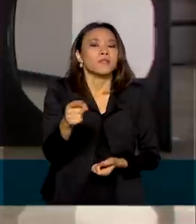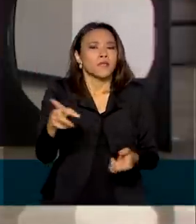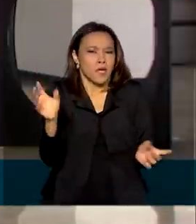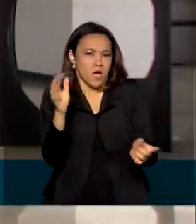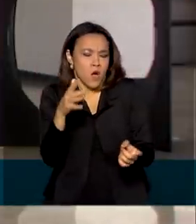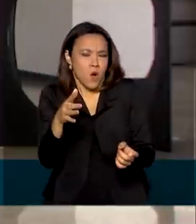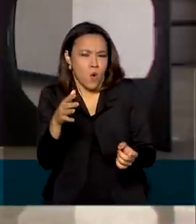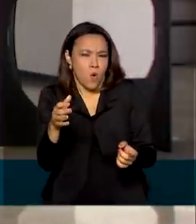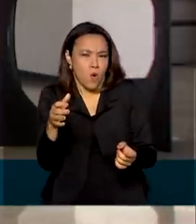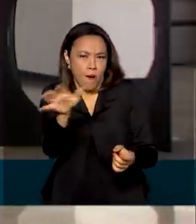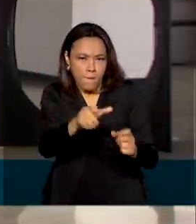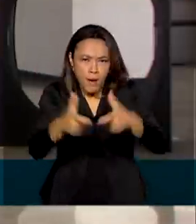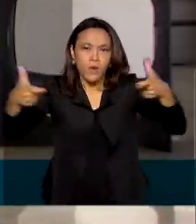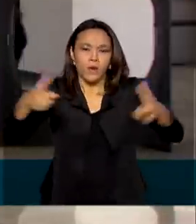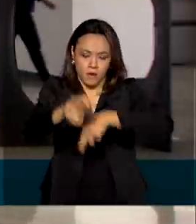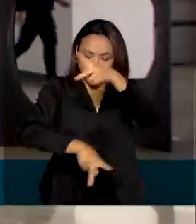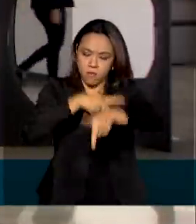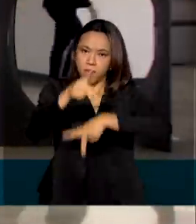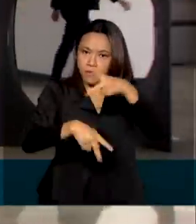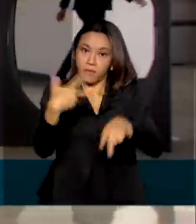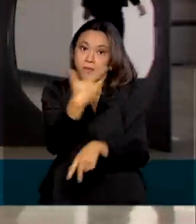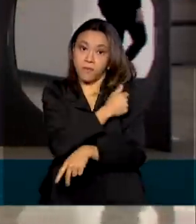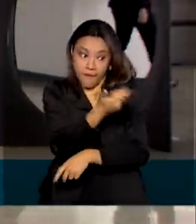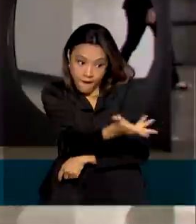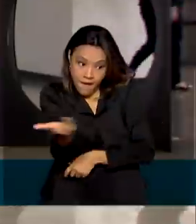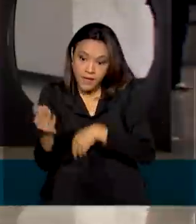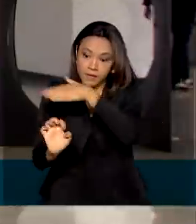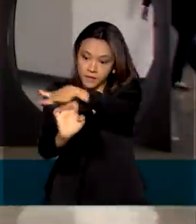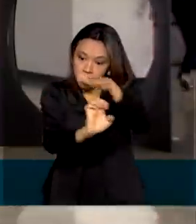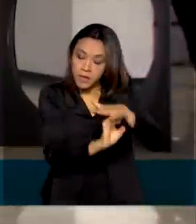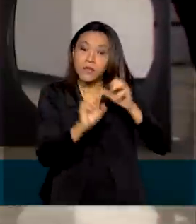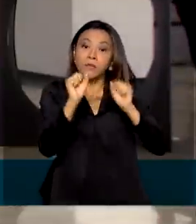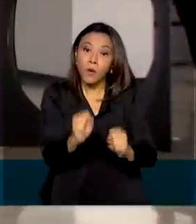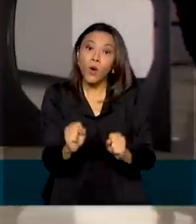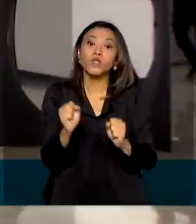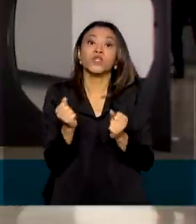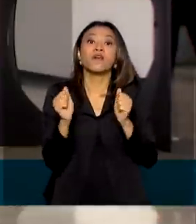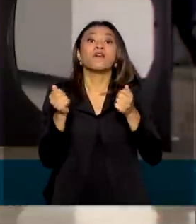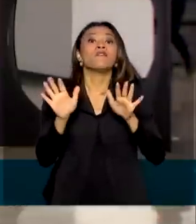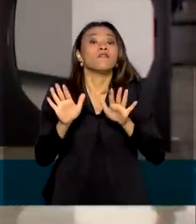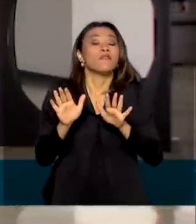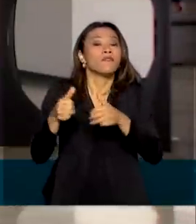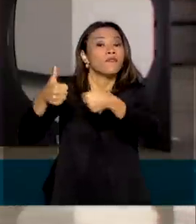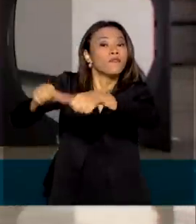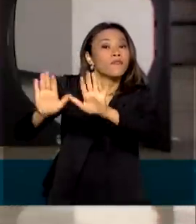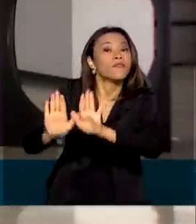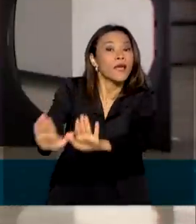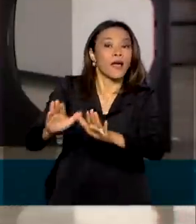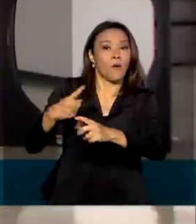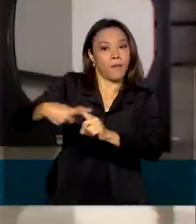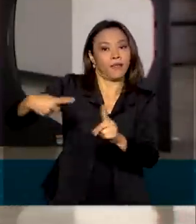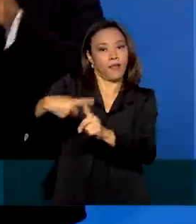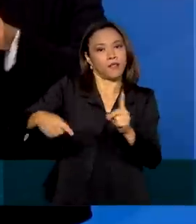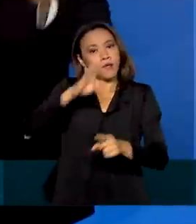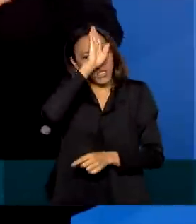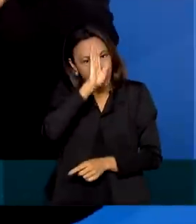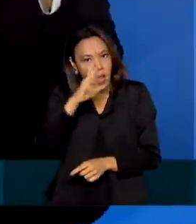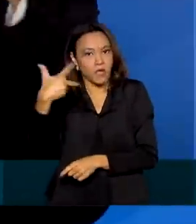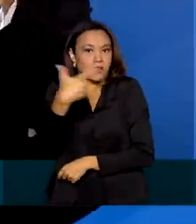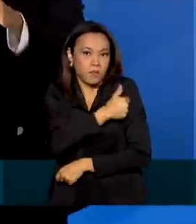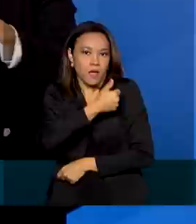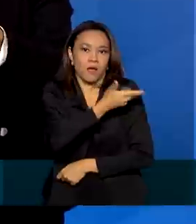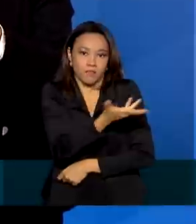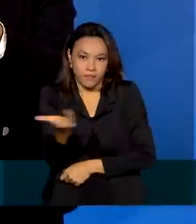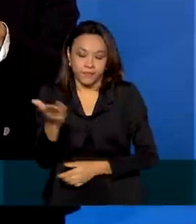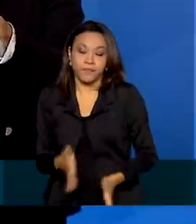vacinação do público em geral, as empresas podem ficar com metade das doses, mas precisam aplicá-las gratuitamente. Durante a